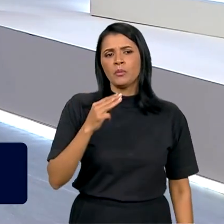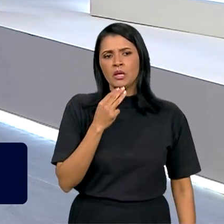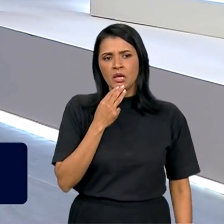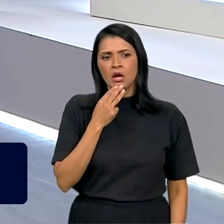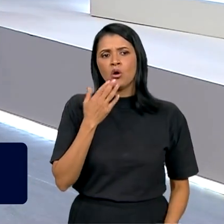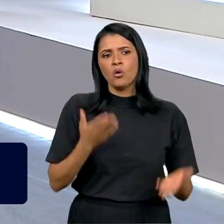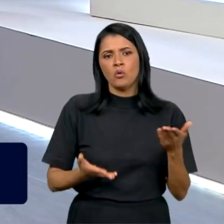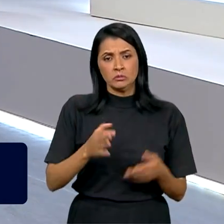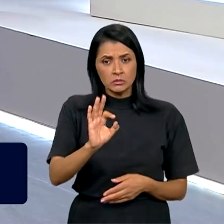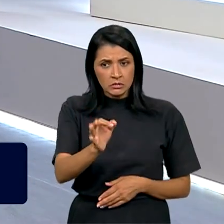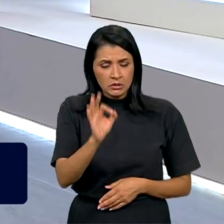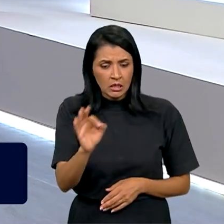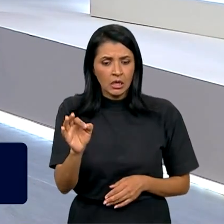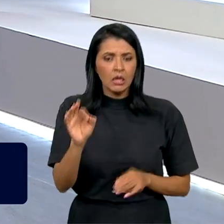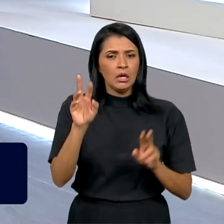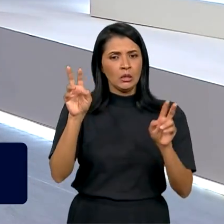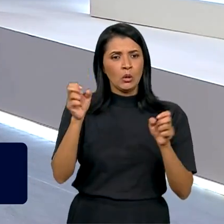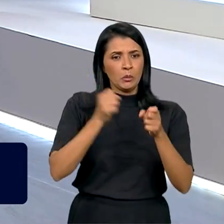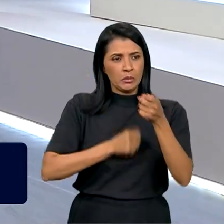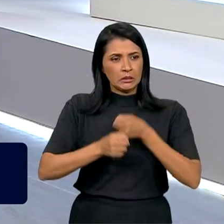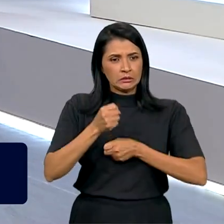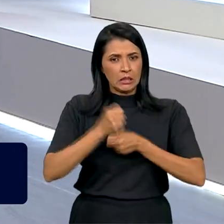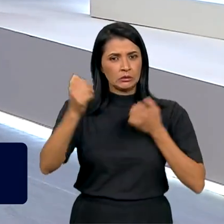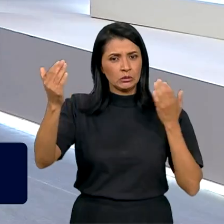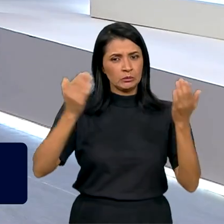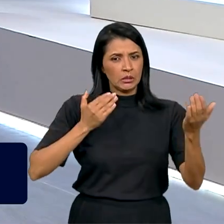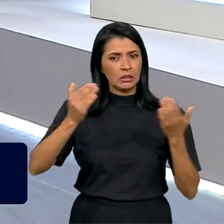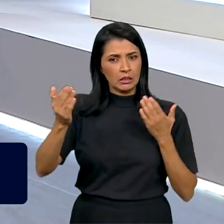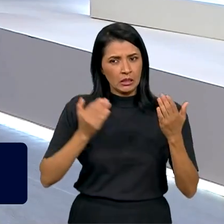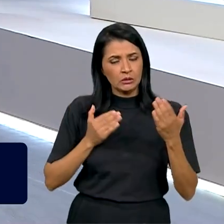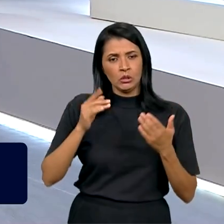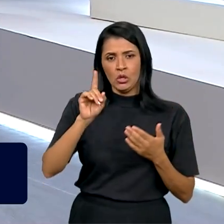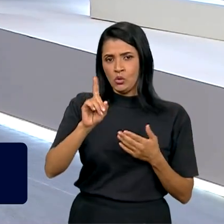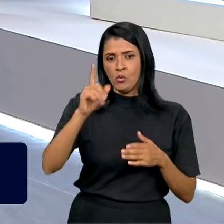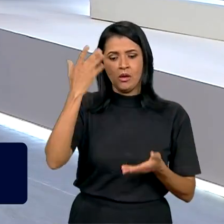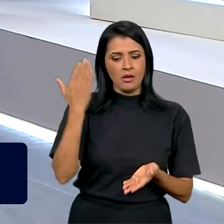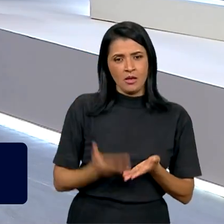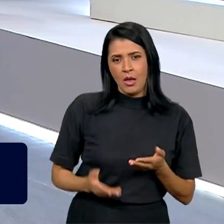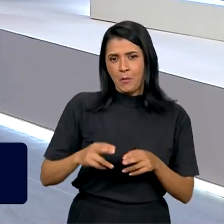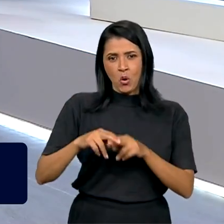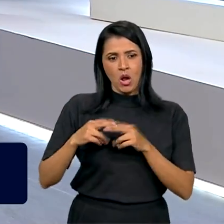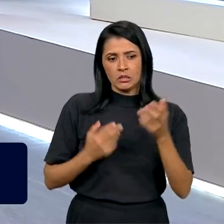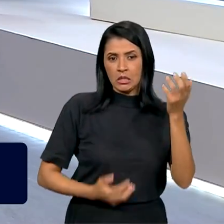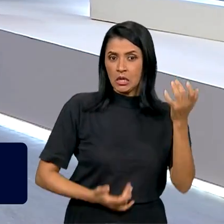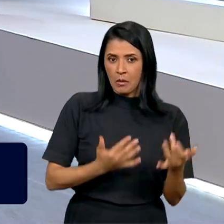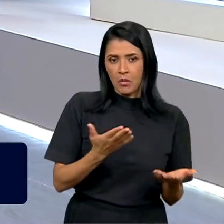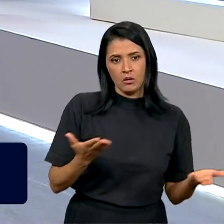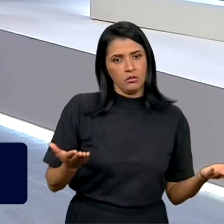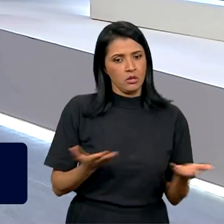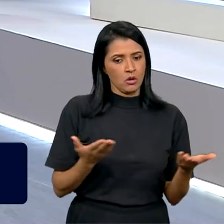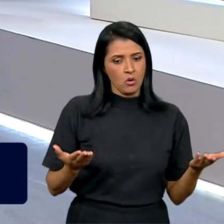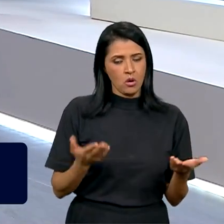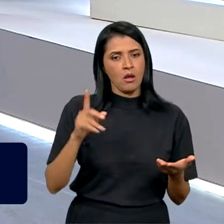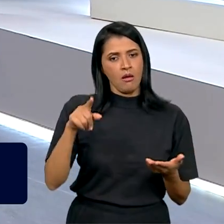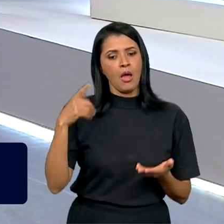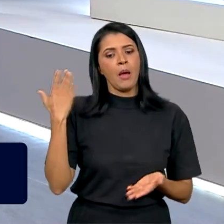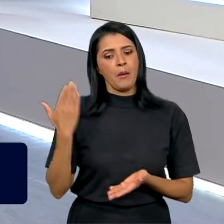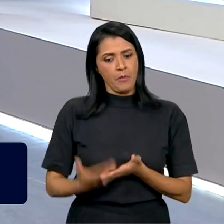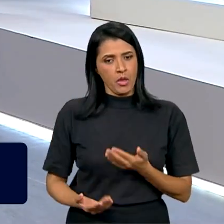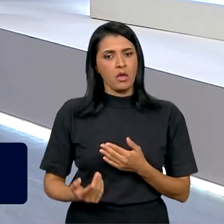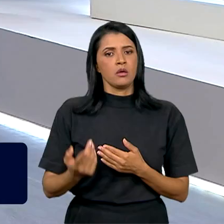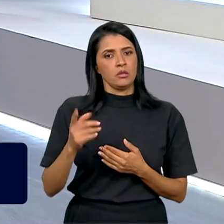toneladas, foi isso, em relação ao ano passado, fazendo a ressalva de que não é perda causada pelas queimadas atuais, mas é uma perda